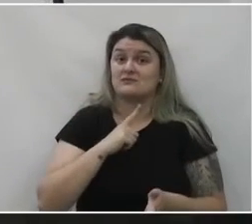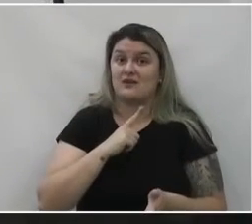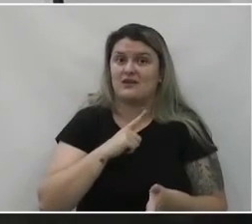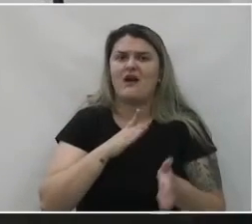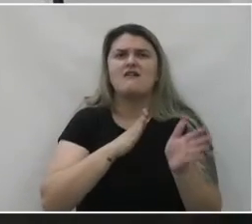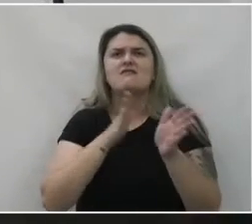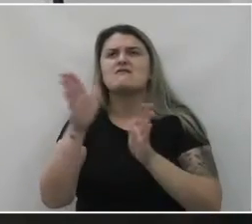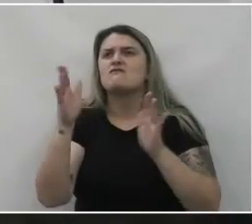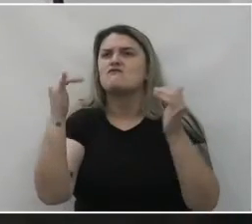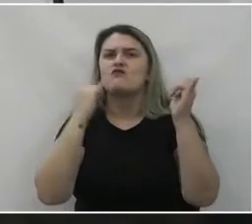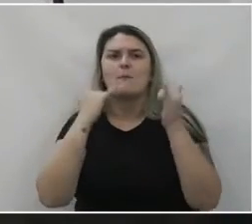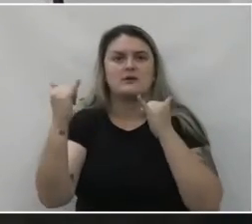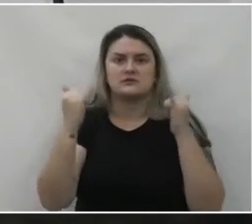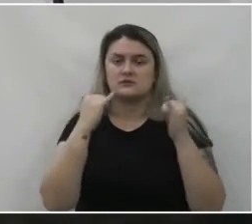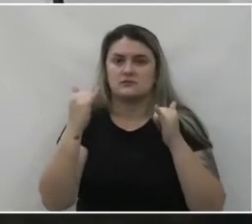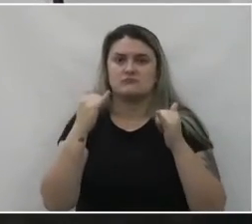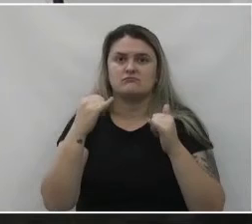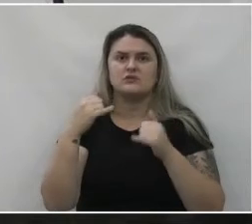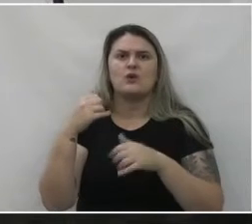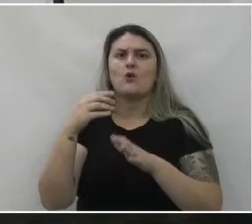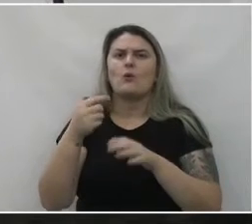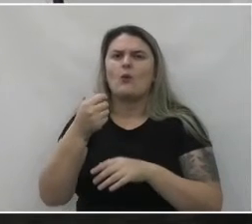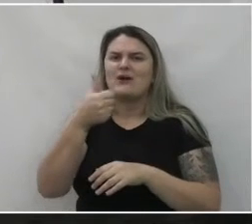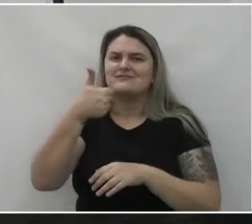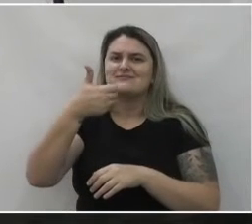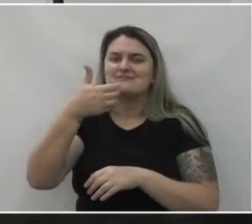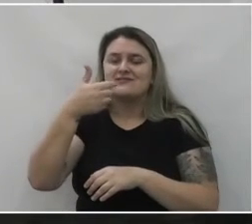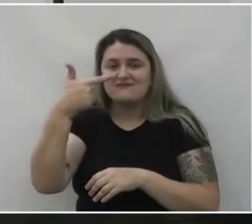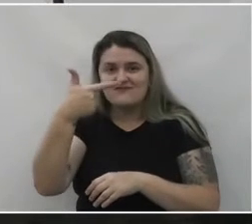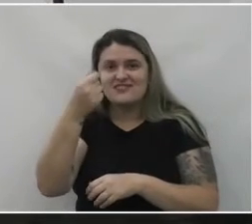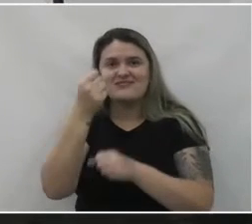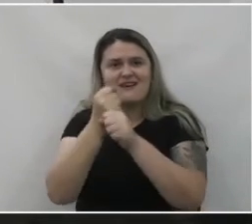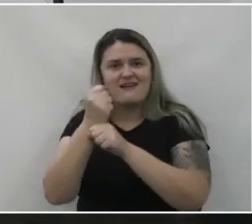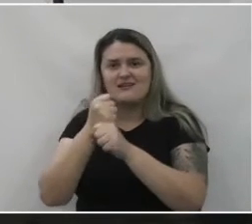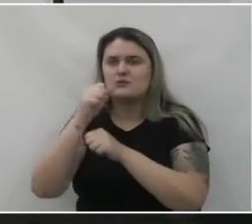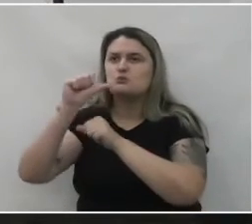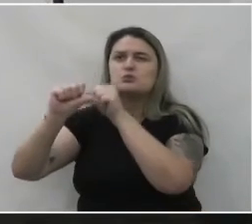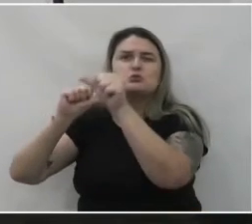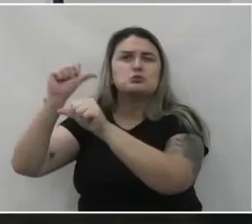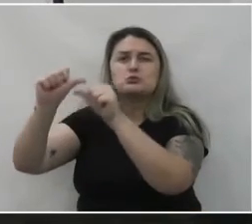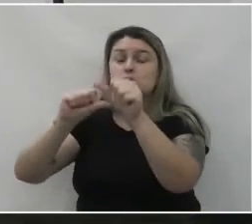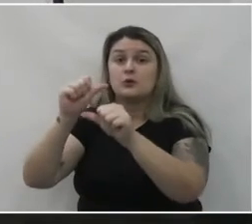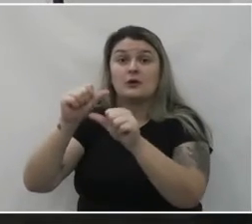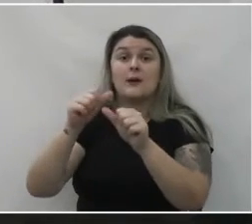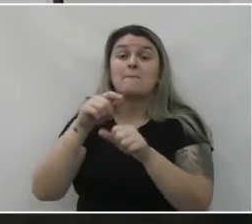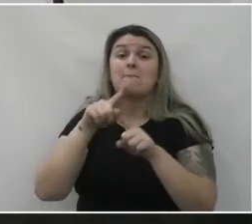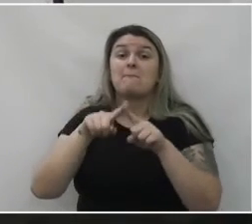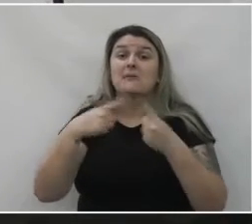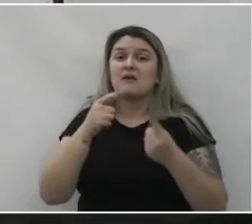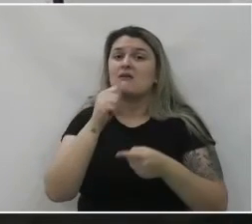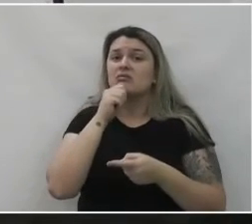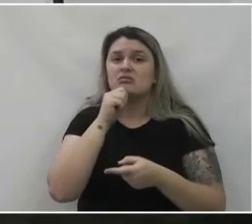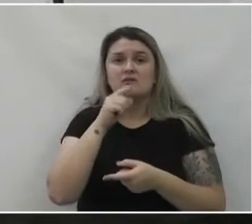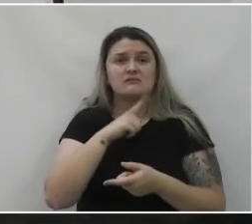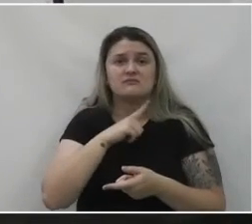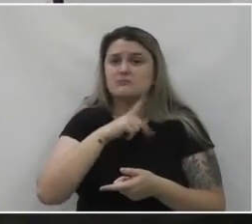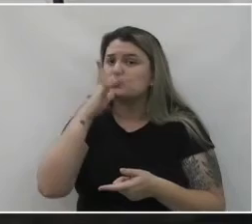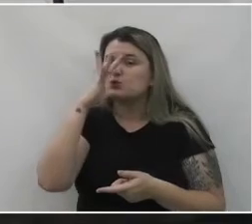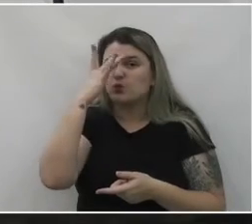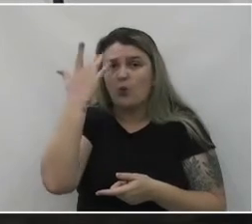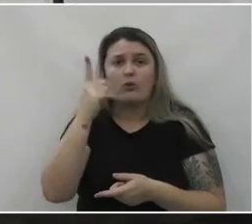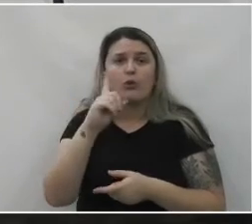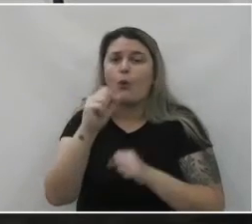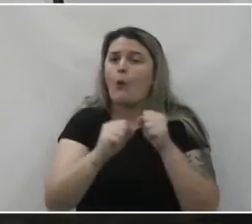acesso à informação. Então, são duas décadas de inovações. Mas, mesmo assim, nós ainda temos pessoas que não vão